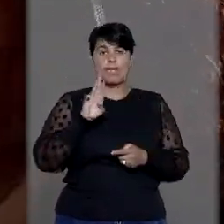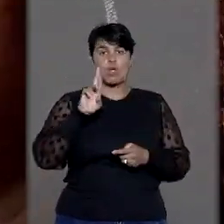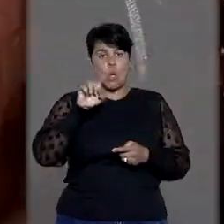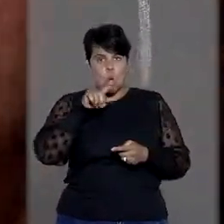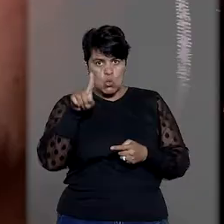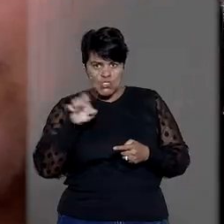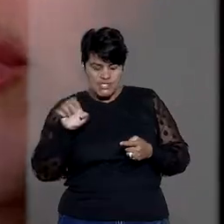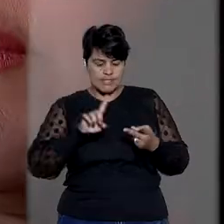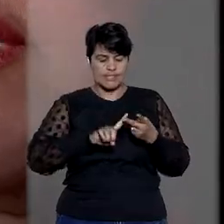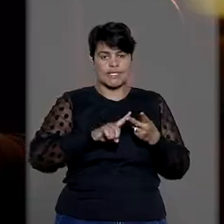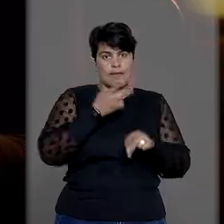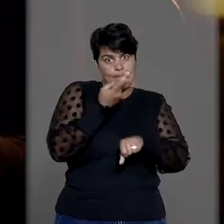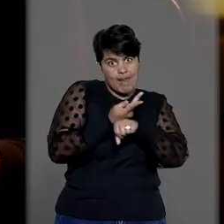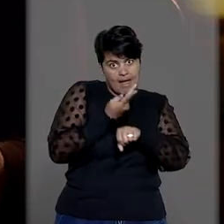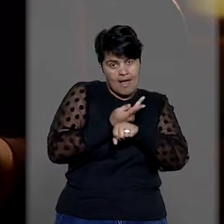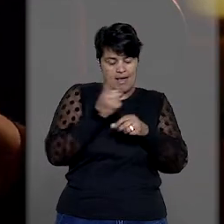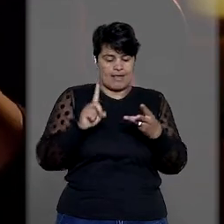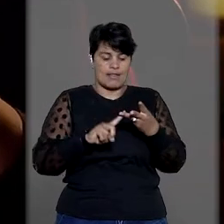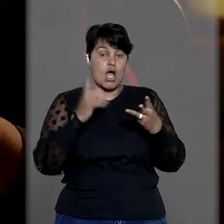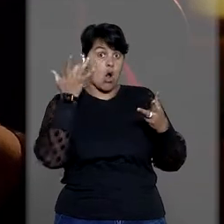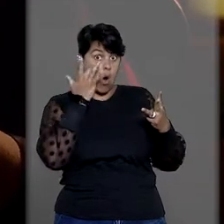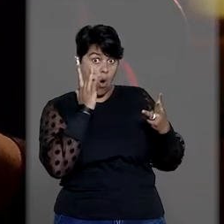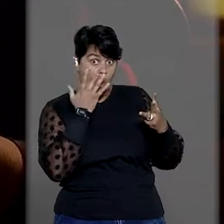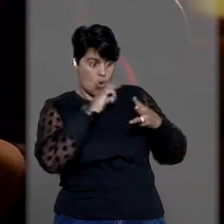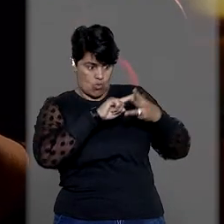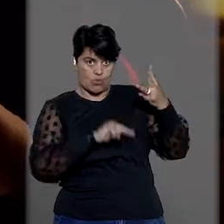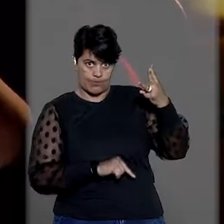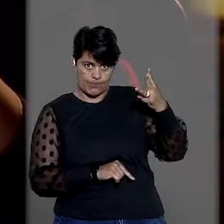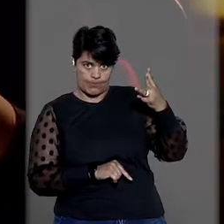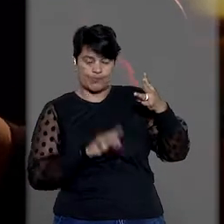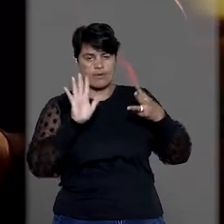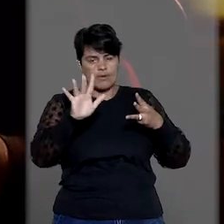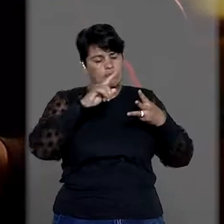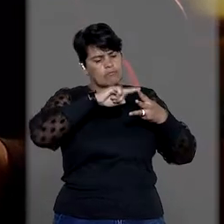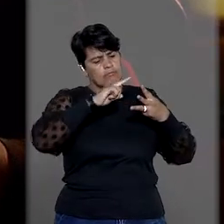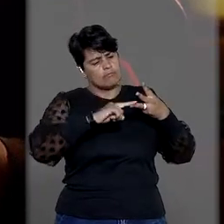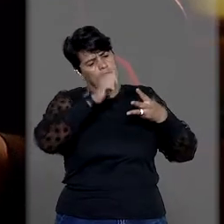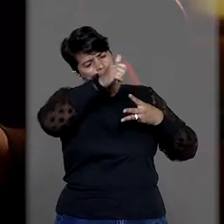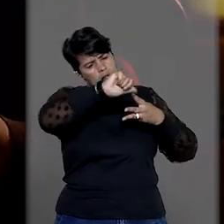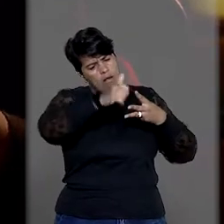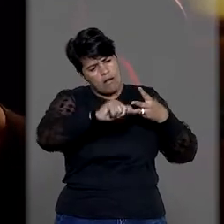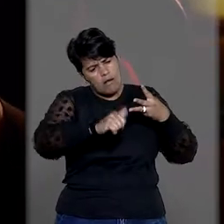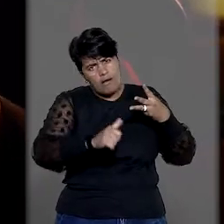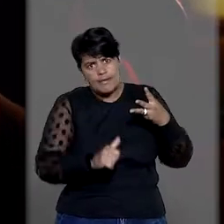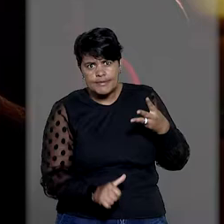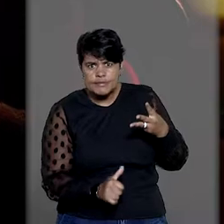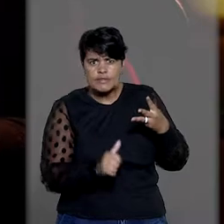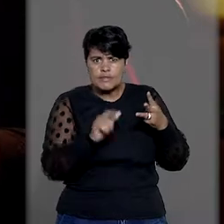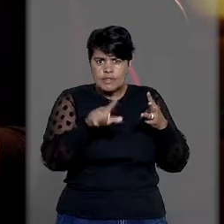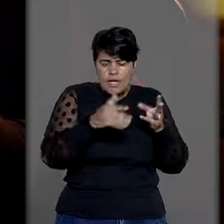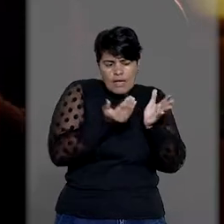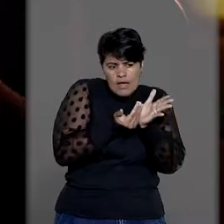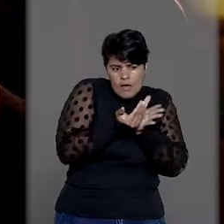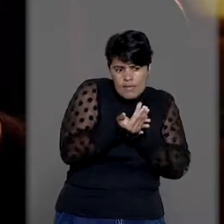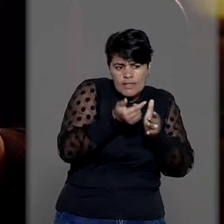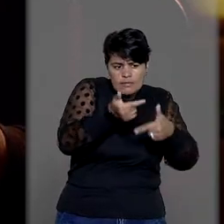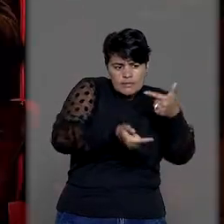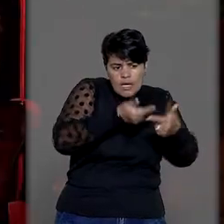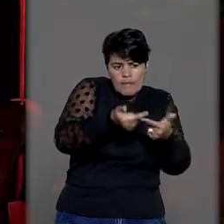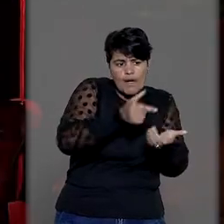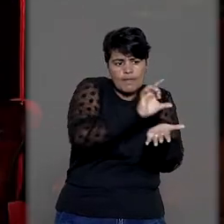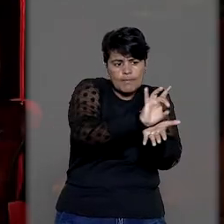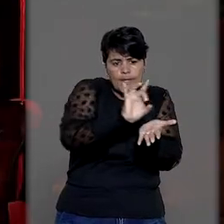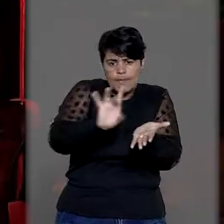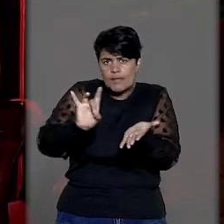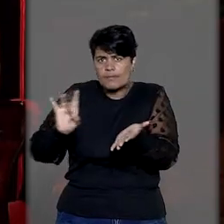prato e selo ouro. Os critérios são avaliados a partir daquele nicho de trabalho